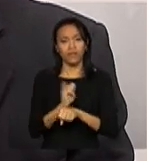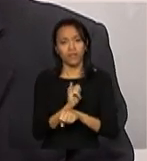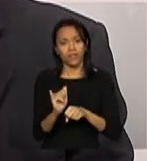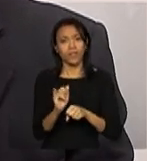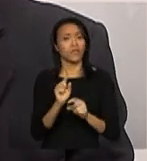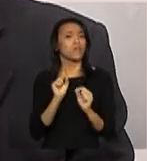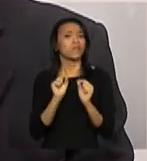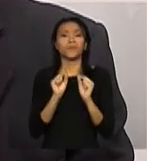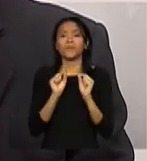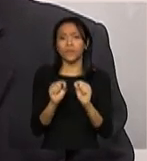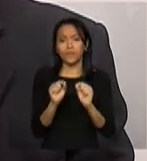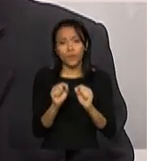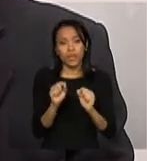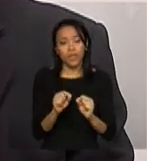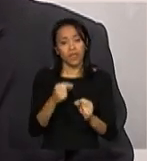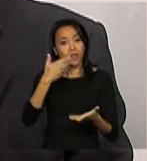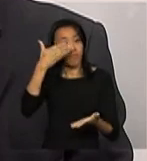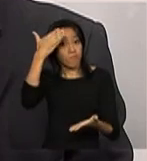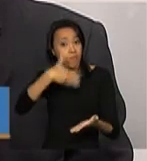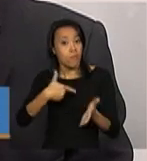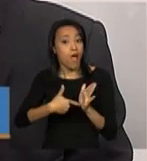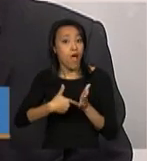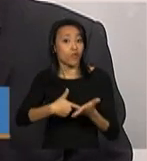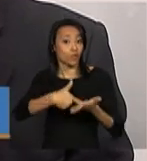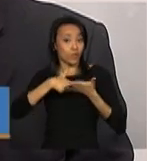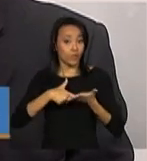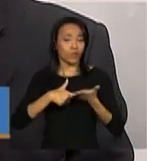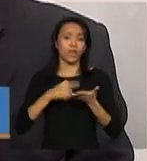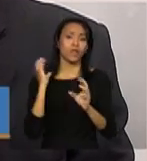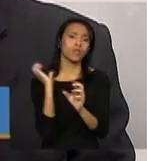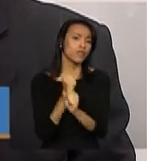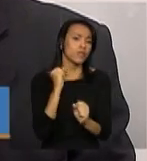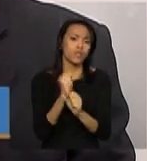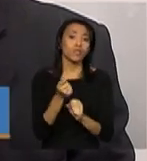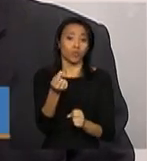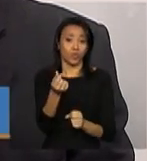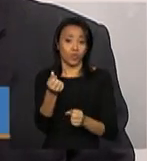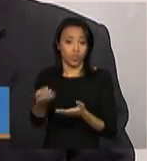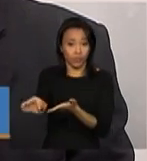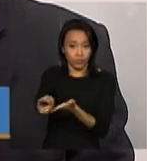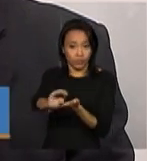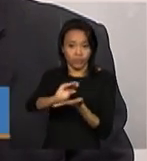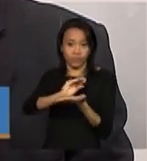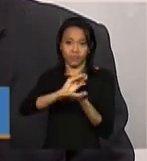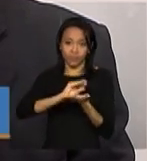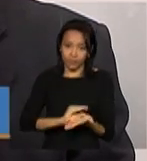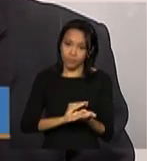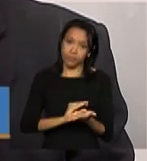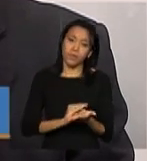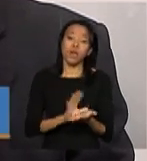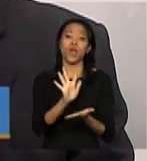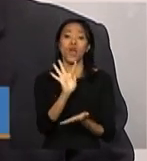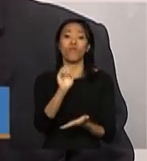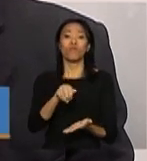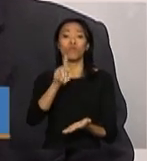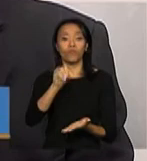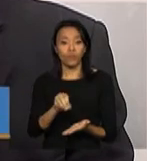operacionaliza a prestação de contas dos recursos transferidos na modalidade fundo a fundo,